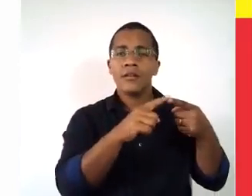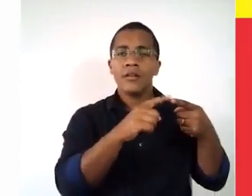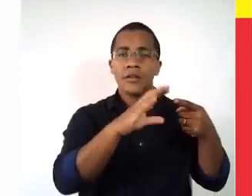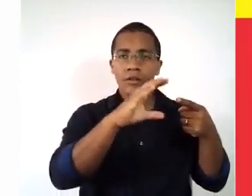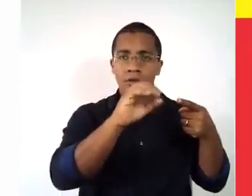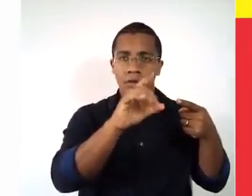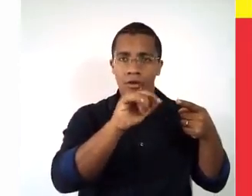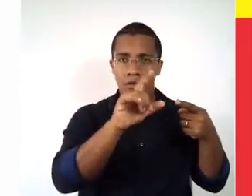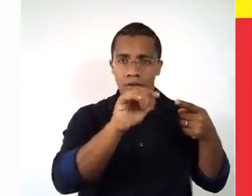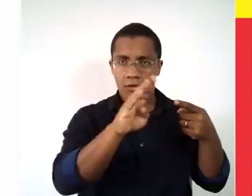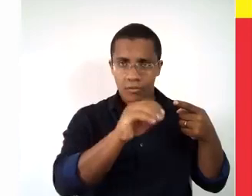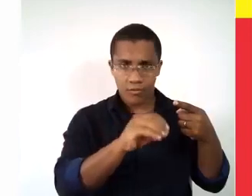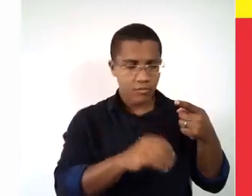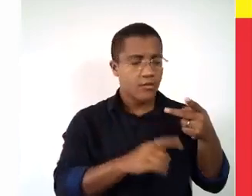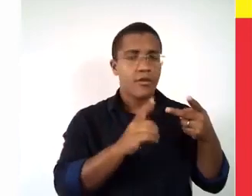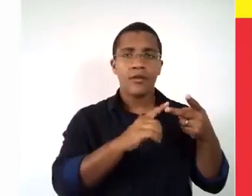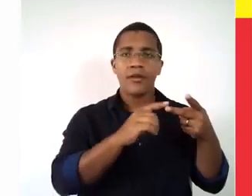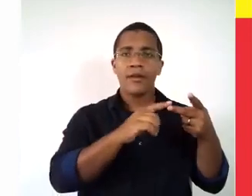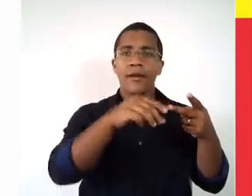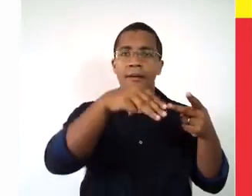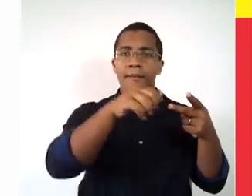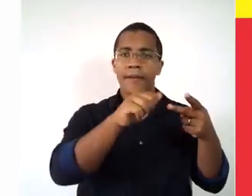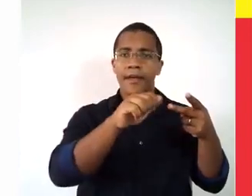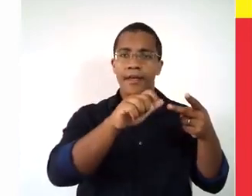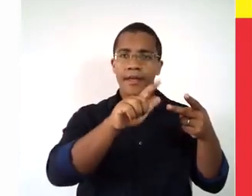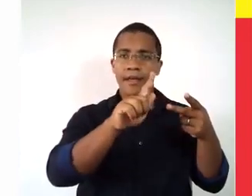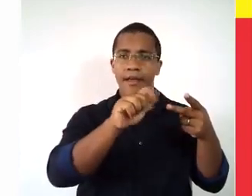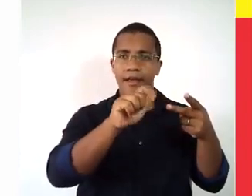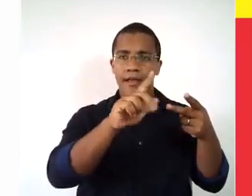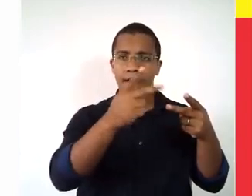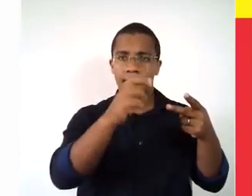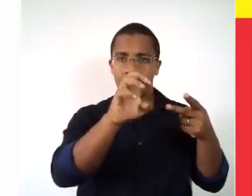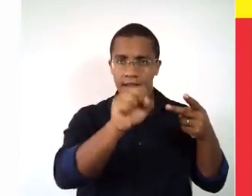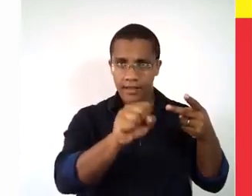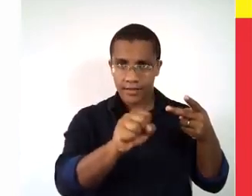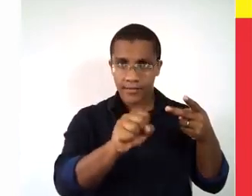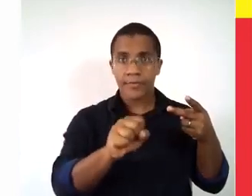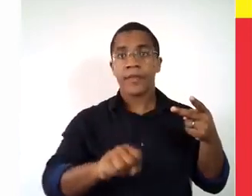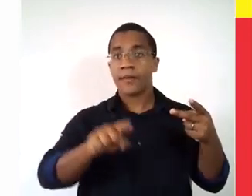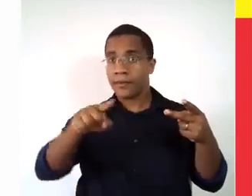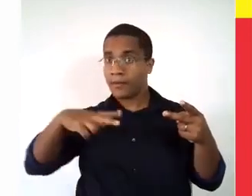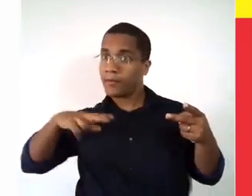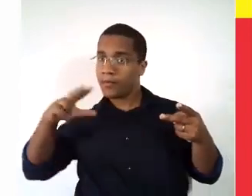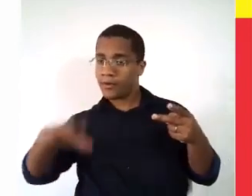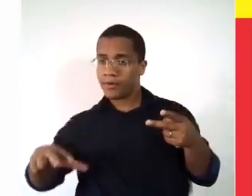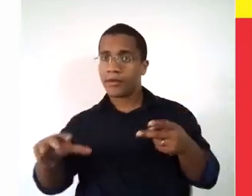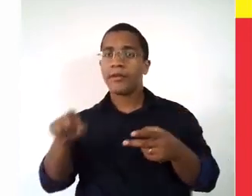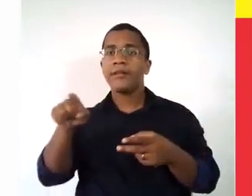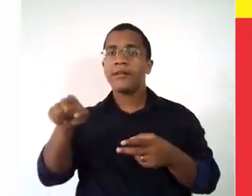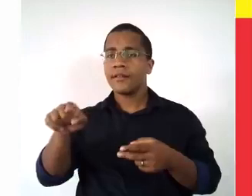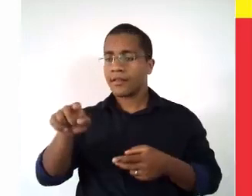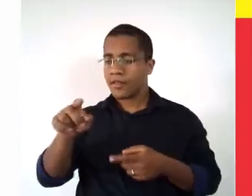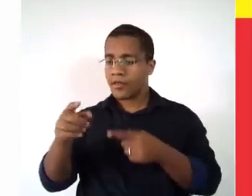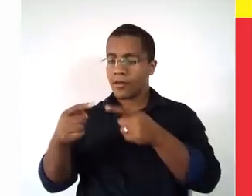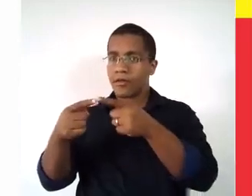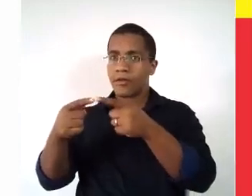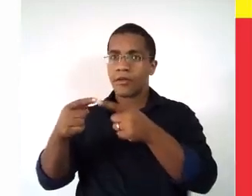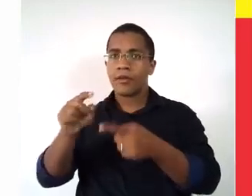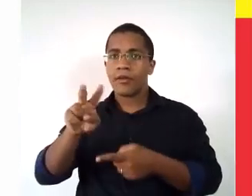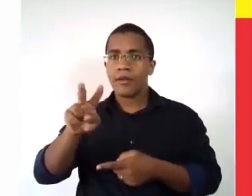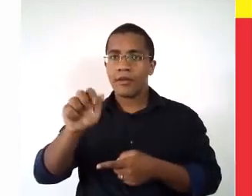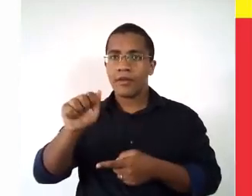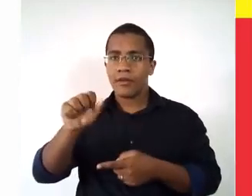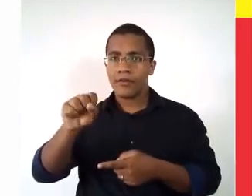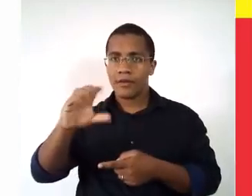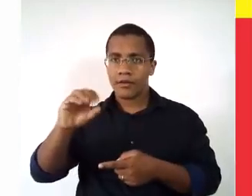Fernão Magalhães. E no time dos portugueses, a gente vai ter Vasco da Gama e Pedro Alvarez Cabral. Então, esses dois times vão começar a correr